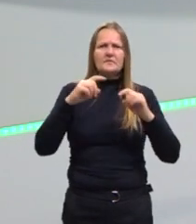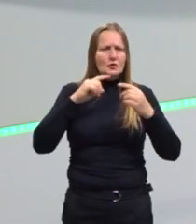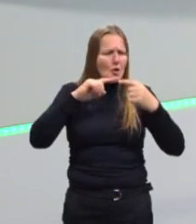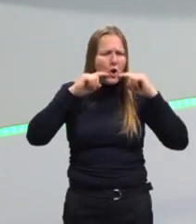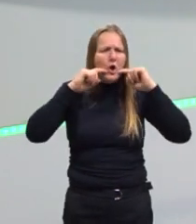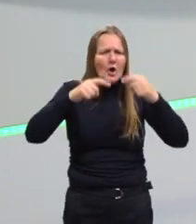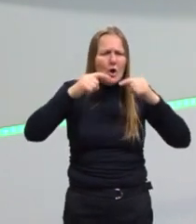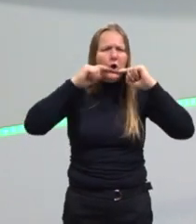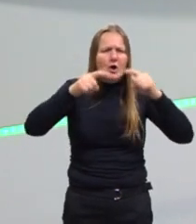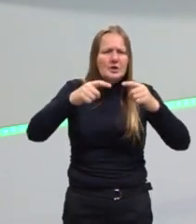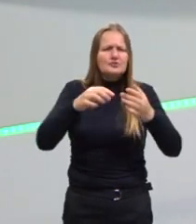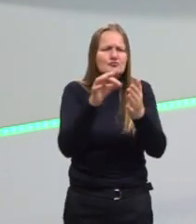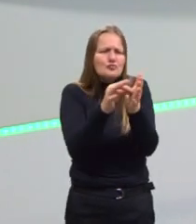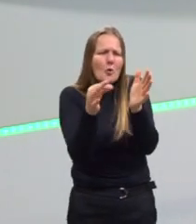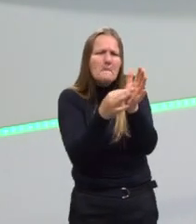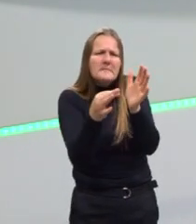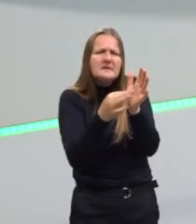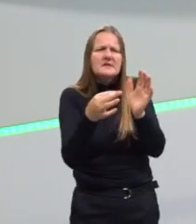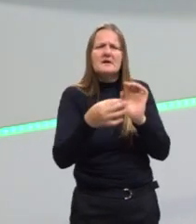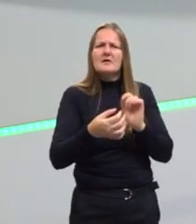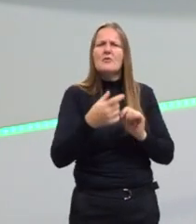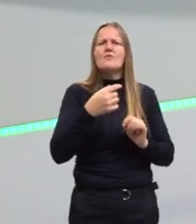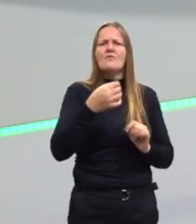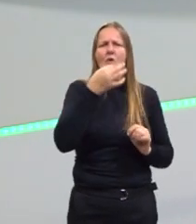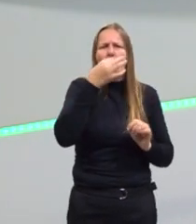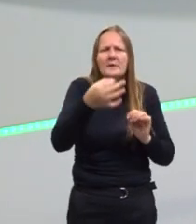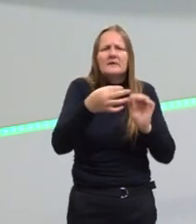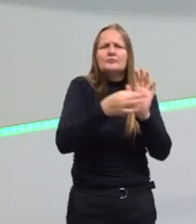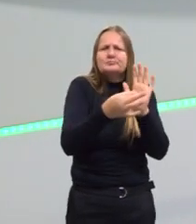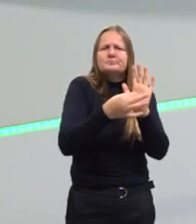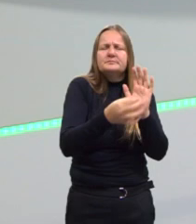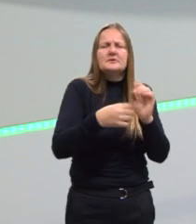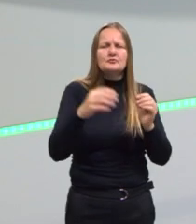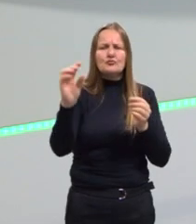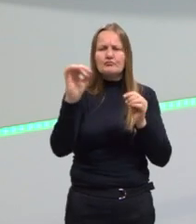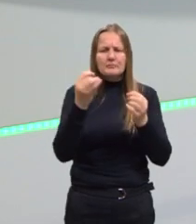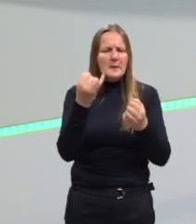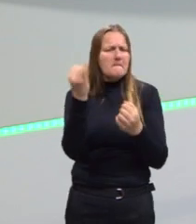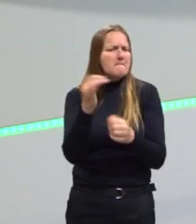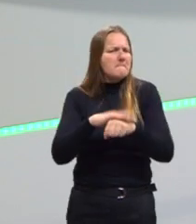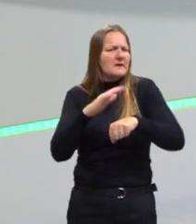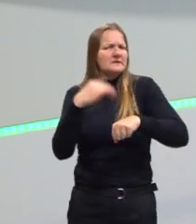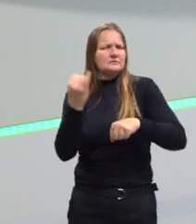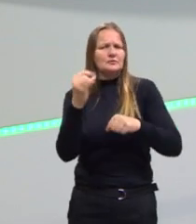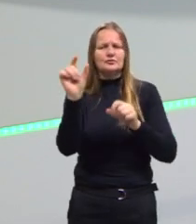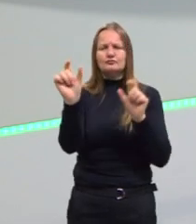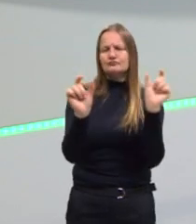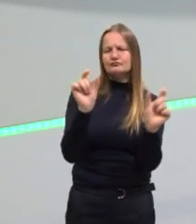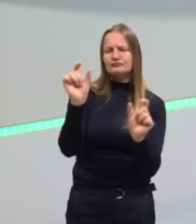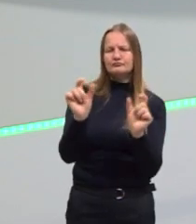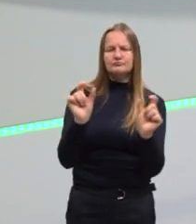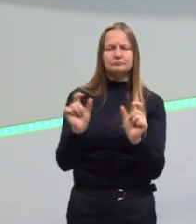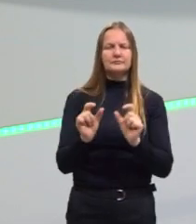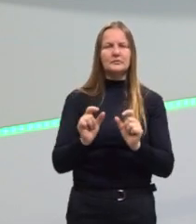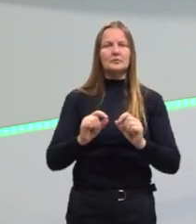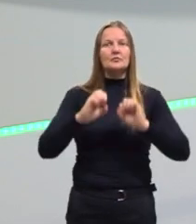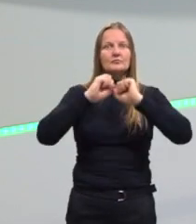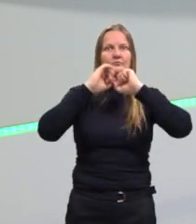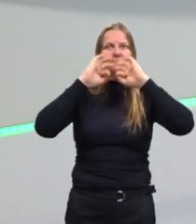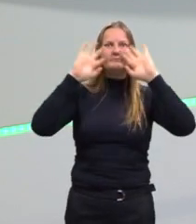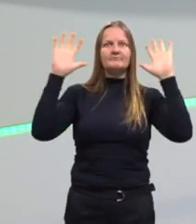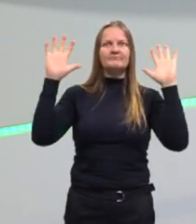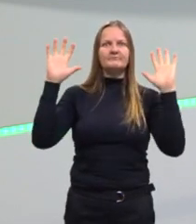ingênuo. Tu vai ler, tu vai tirar todas as partes que são essenciais daquilo que tu está lendo, tu vai compreender,